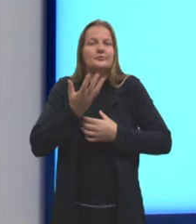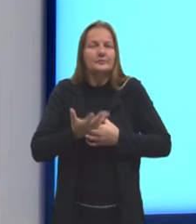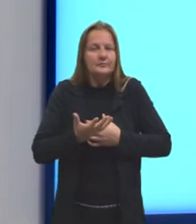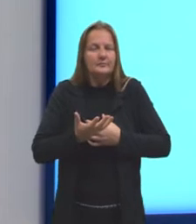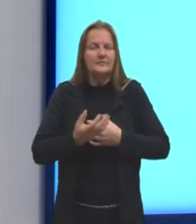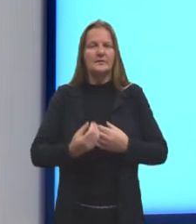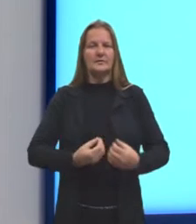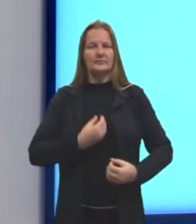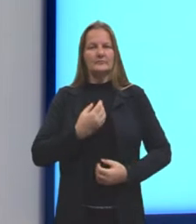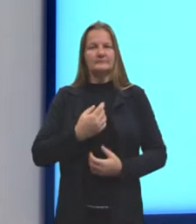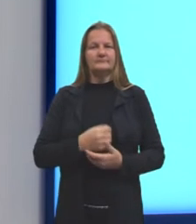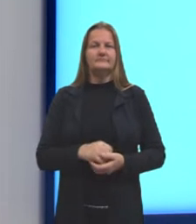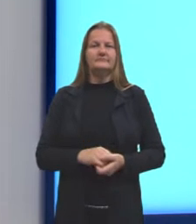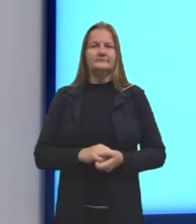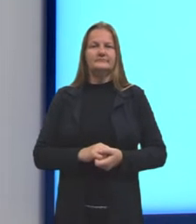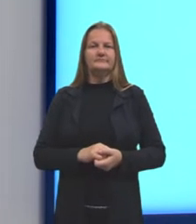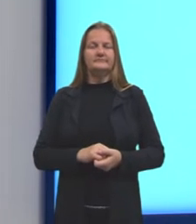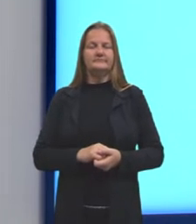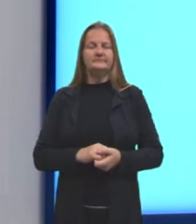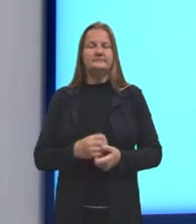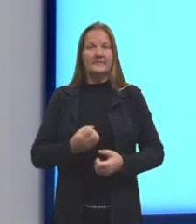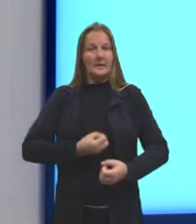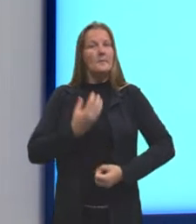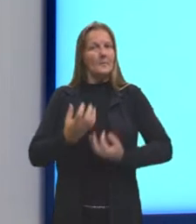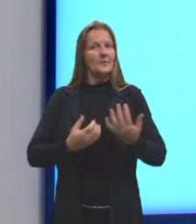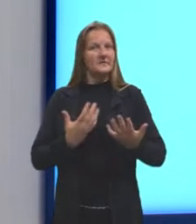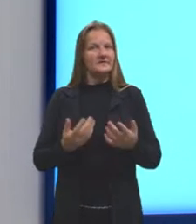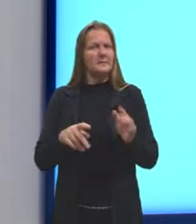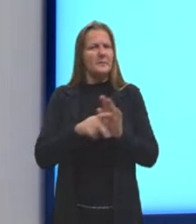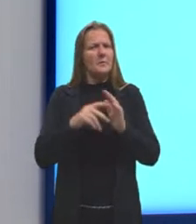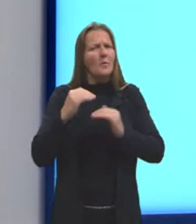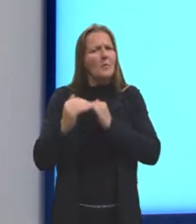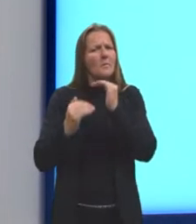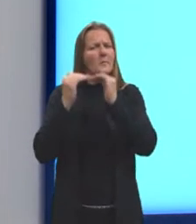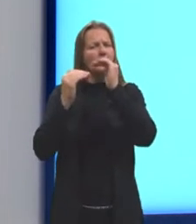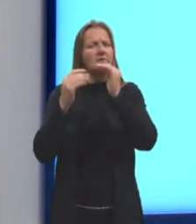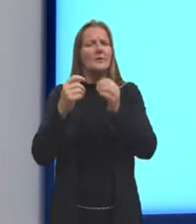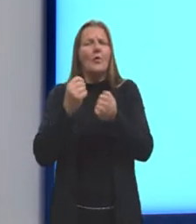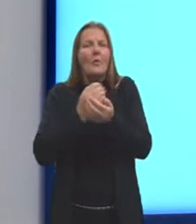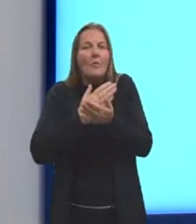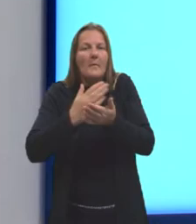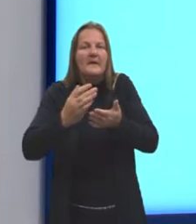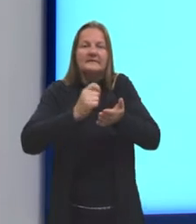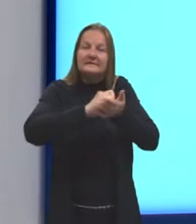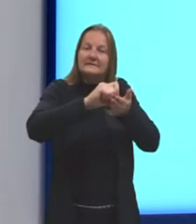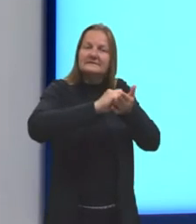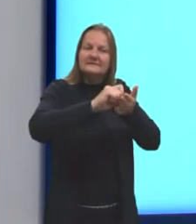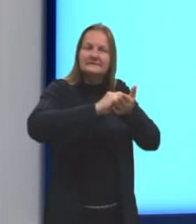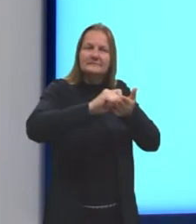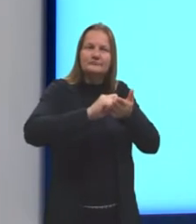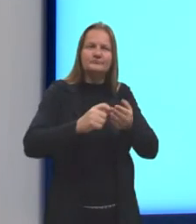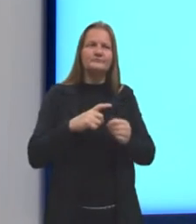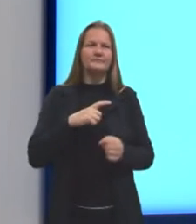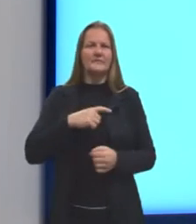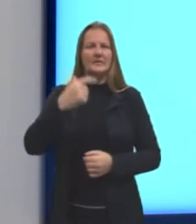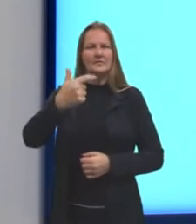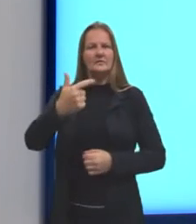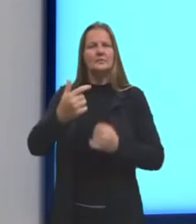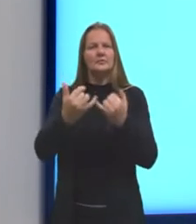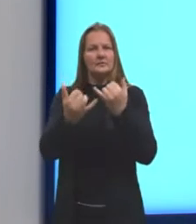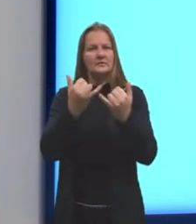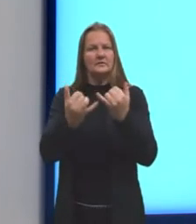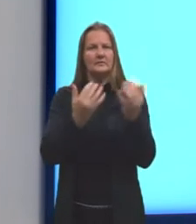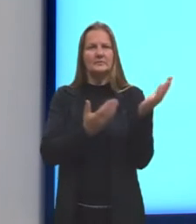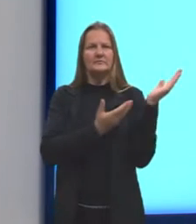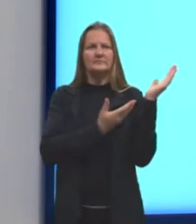da pessoa. Então, aqui é uma poesia que fala sobre o processo de se escrever poesias. Vamos para um segundo exemplo.